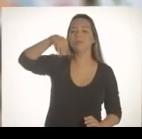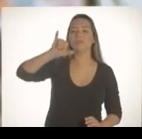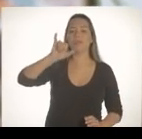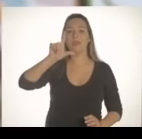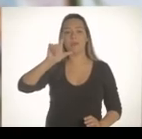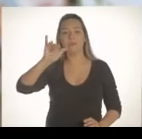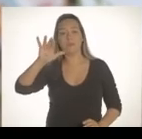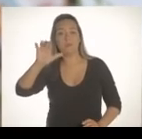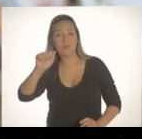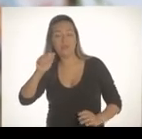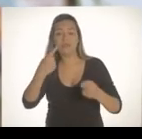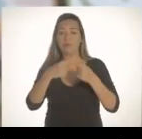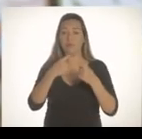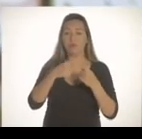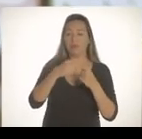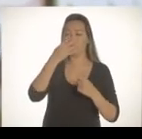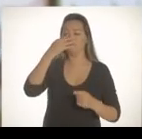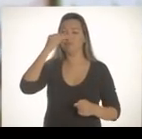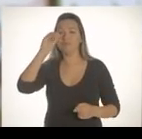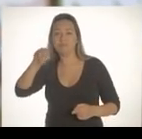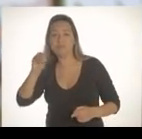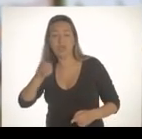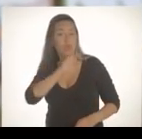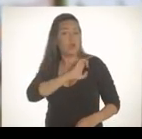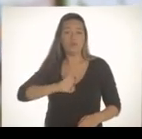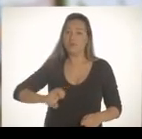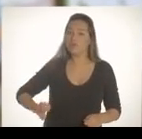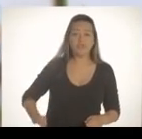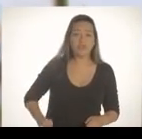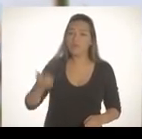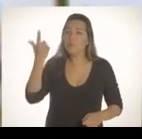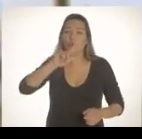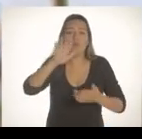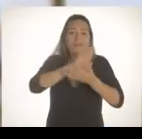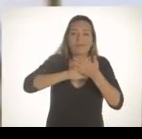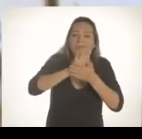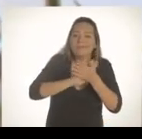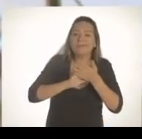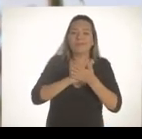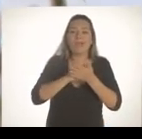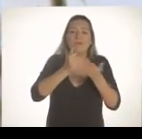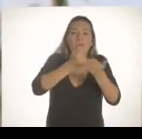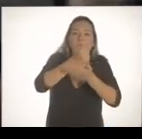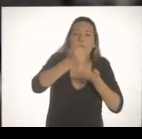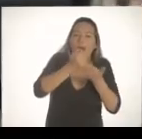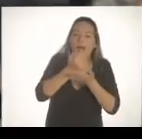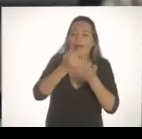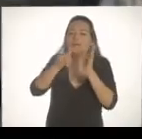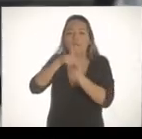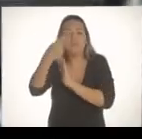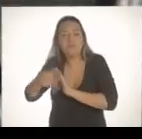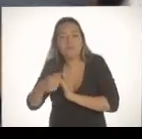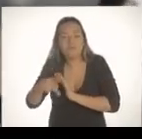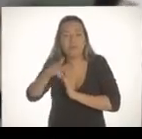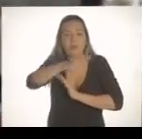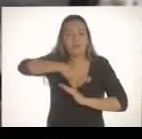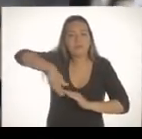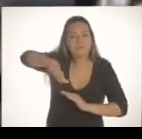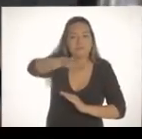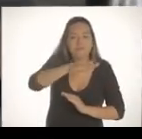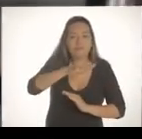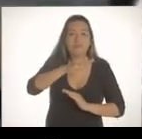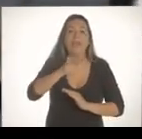finge que não precisa estar presente. O Estado não garante os serviços básicos para aquelas pessoas. Você tem um problema seríssimo de